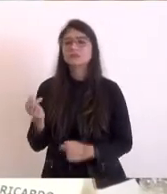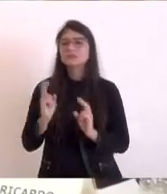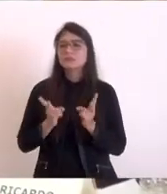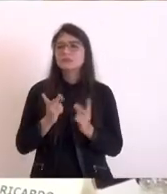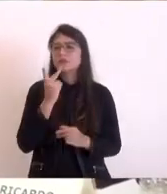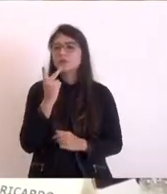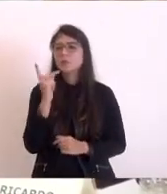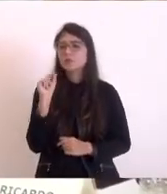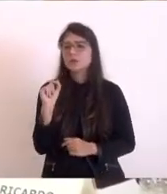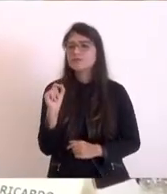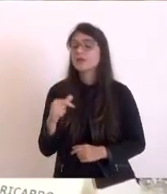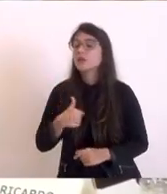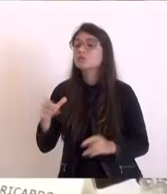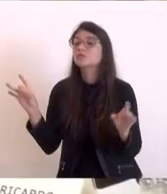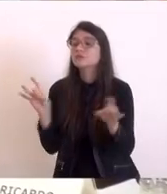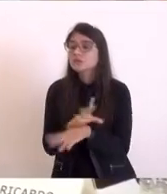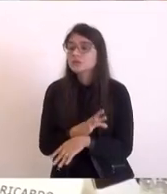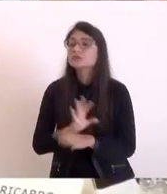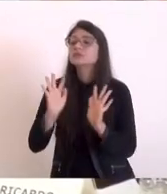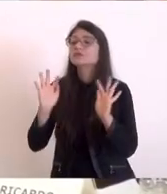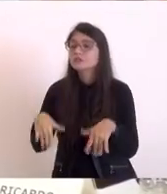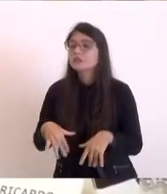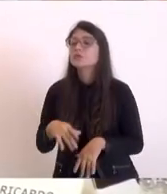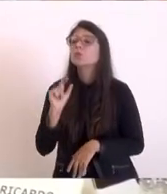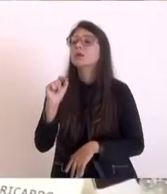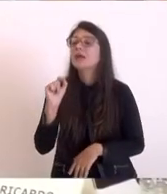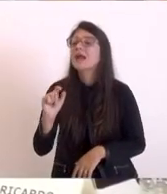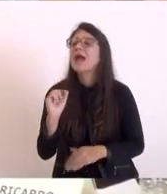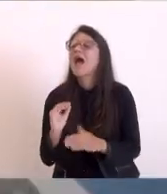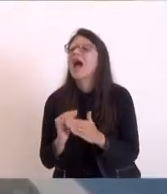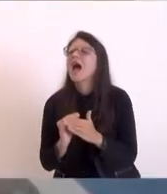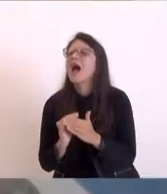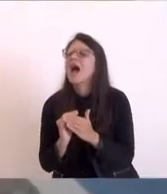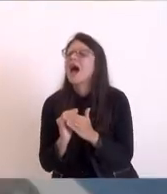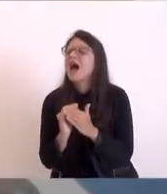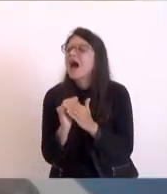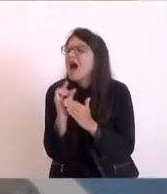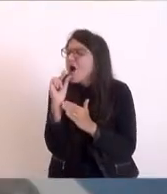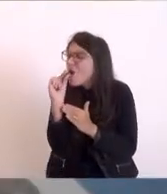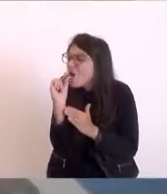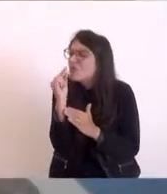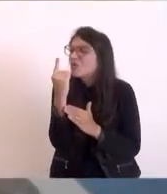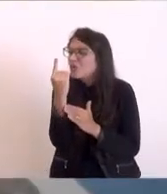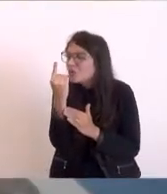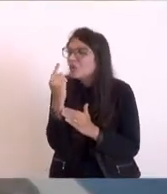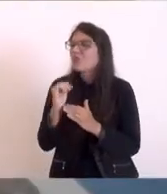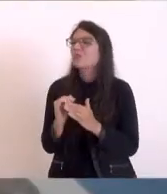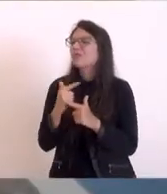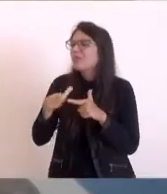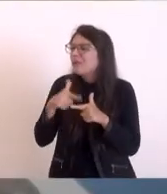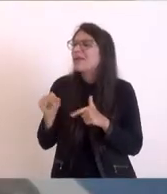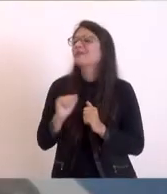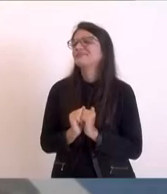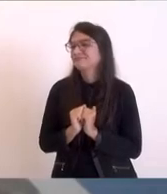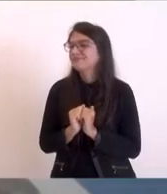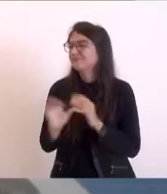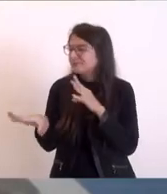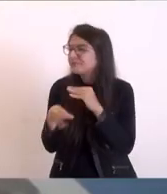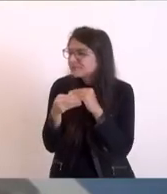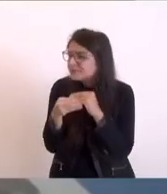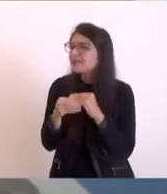posso e eu vou encerrar colocando mais um probleminha mais um item para chamar cada um de nós para